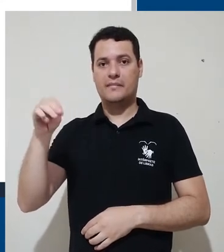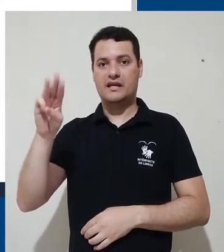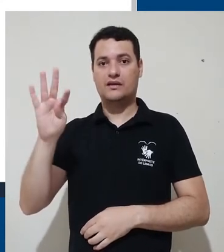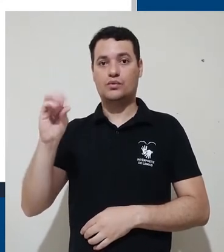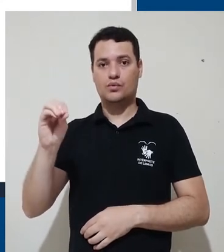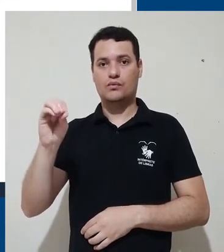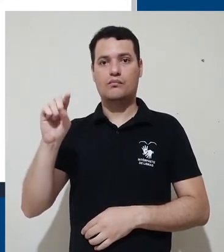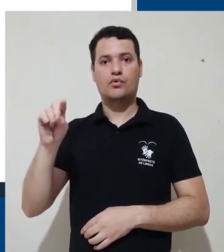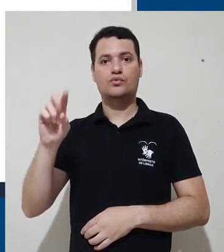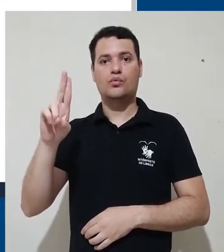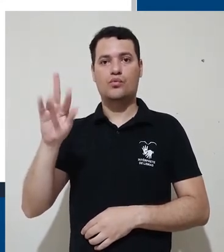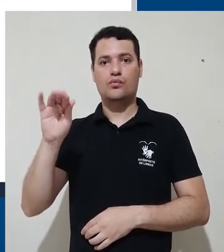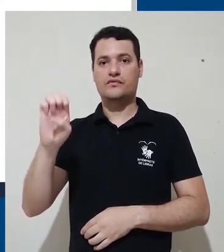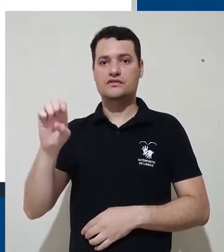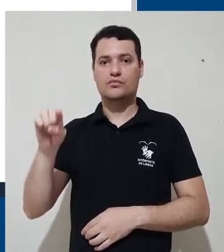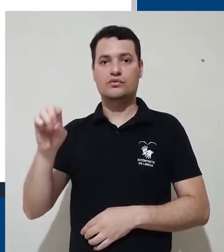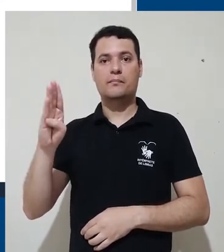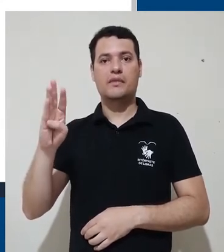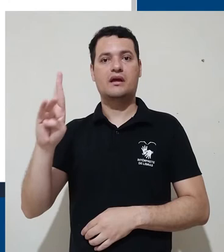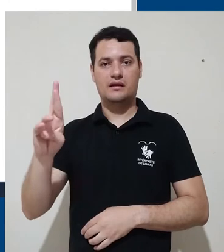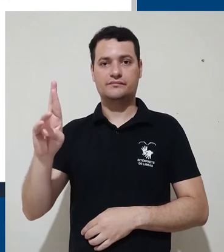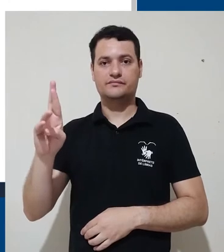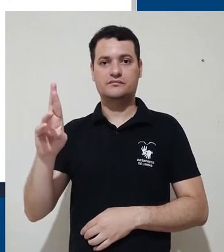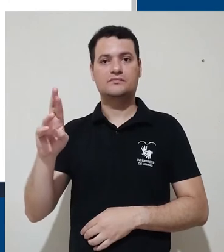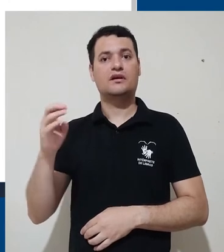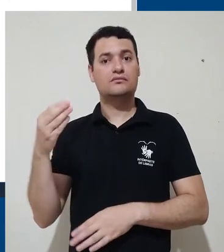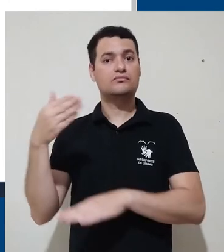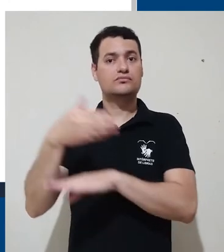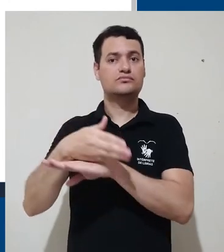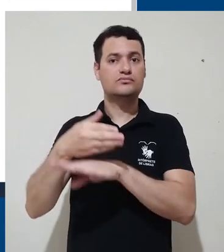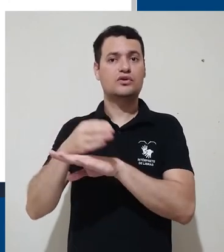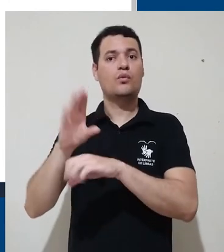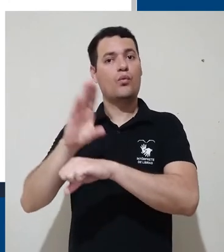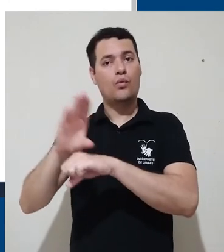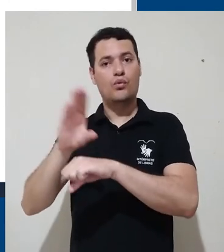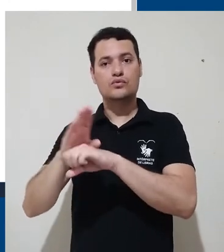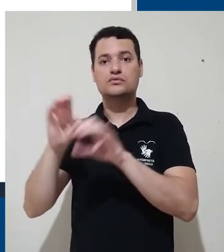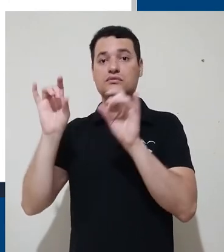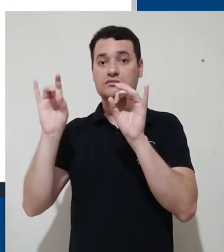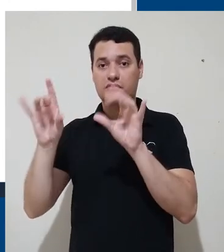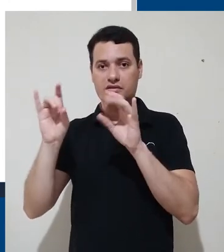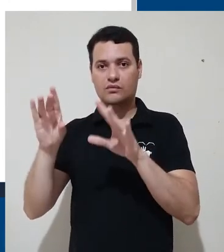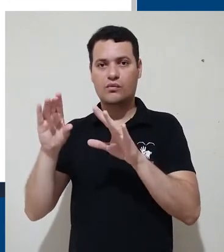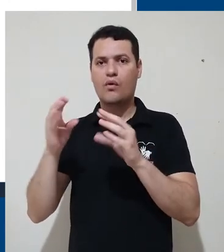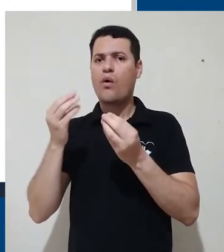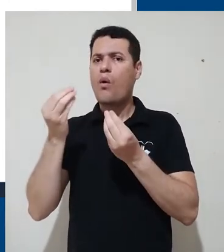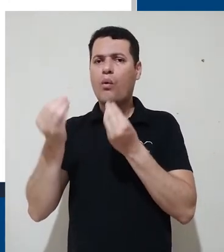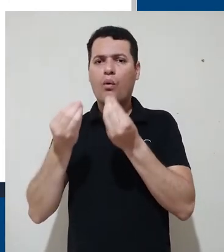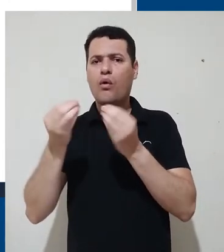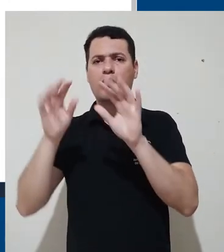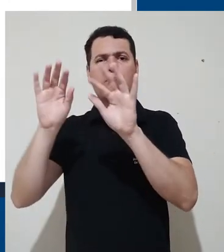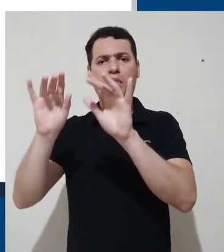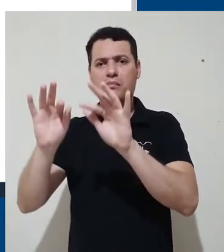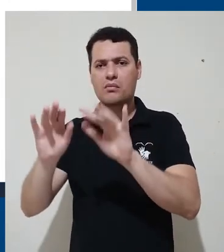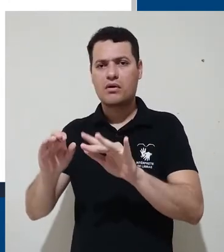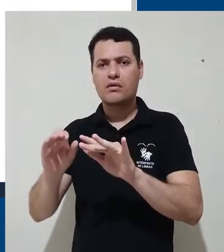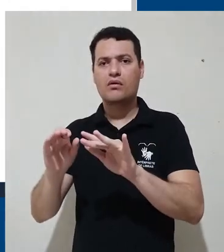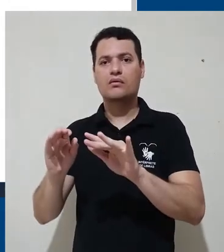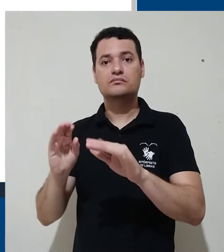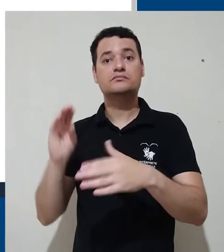Na plataforma de especialização e aperfeiçoamento ficam os cursos de especialização e aperfeiçoamento. O cadastro